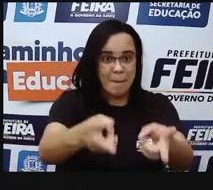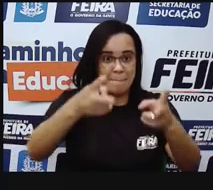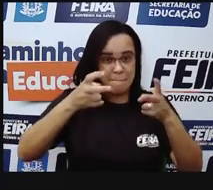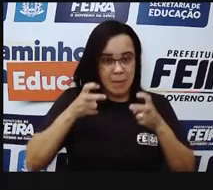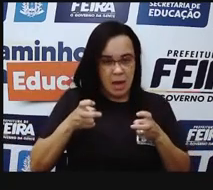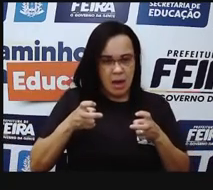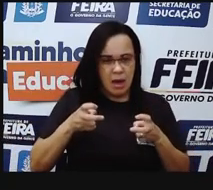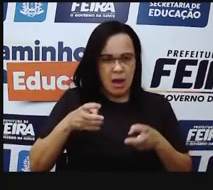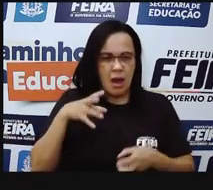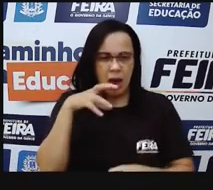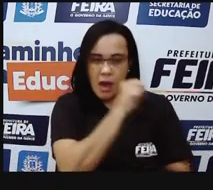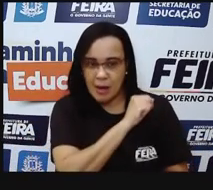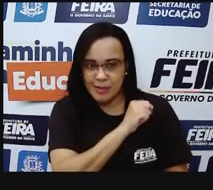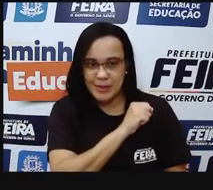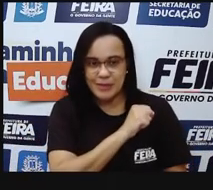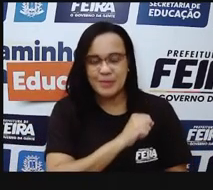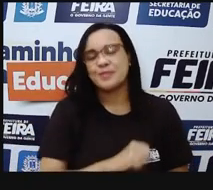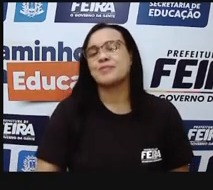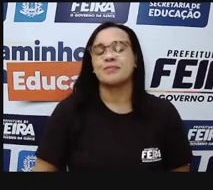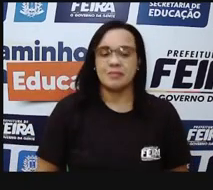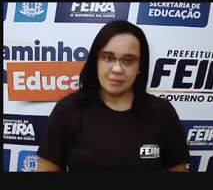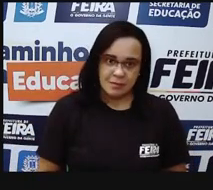sentido. Qual o sentido? do carro.